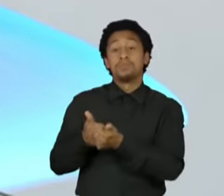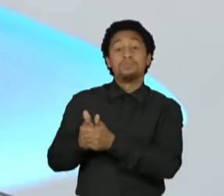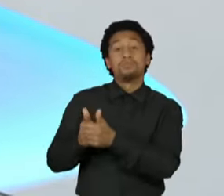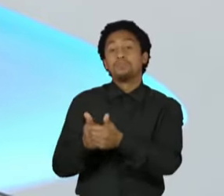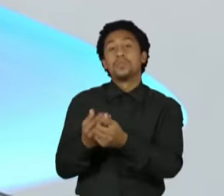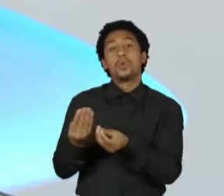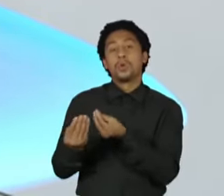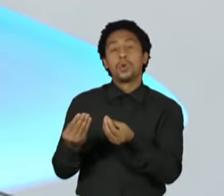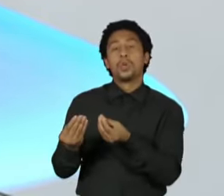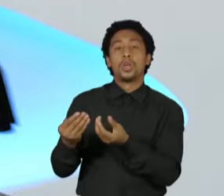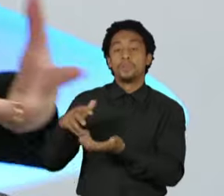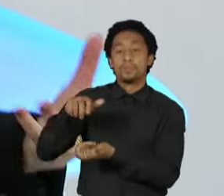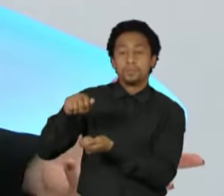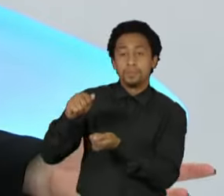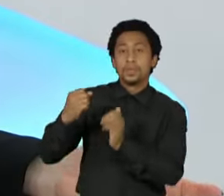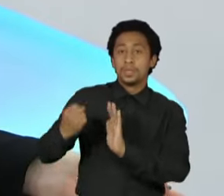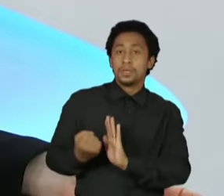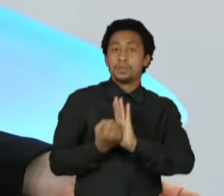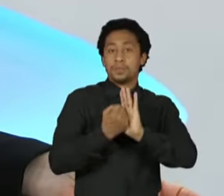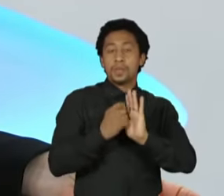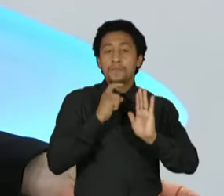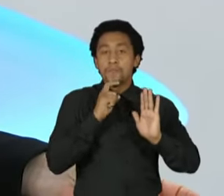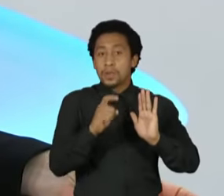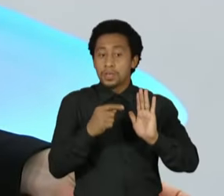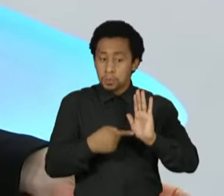economia verde, do selo verde, já está, inclusive,